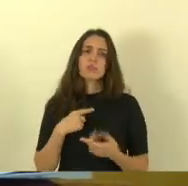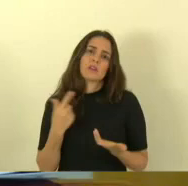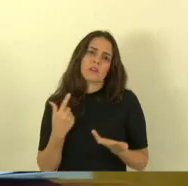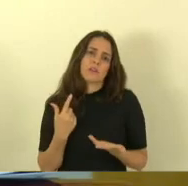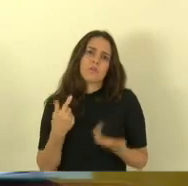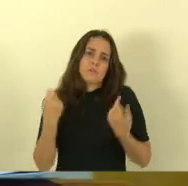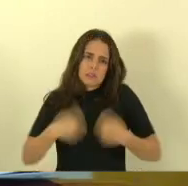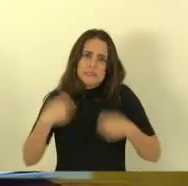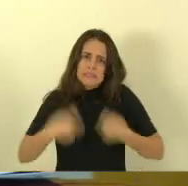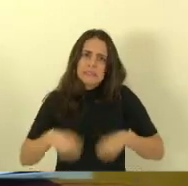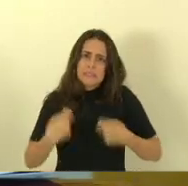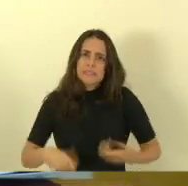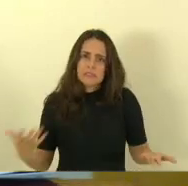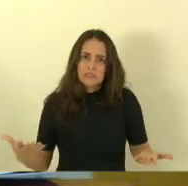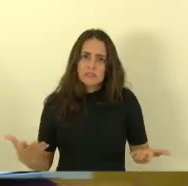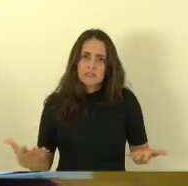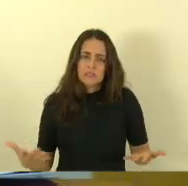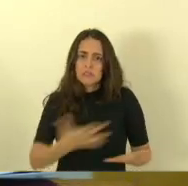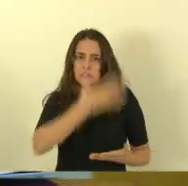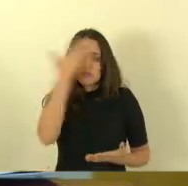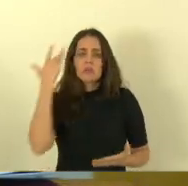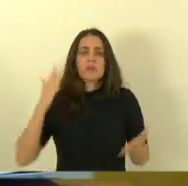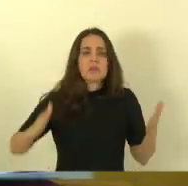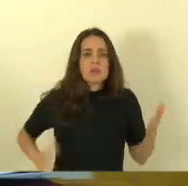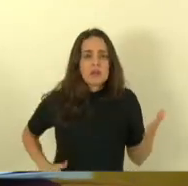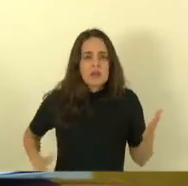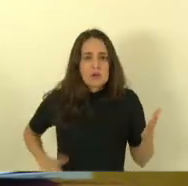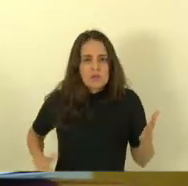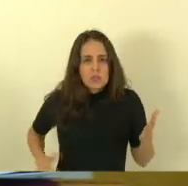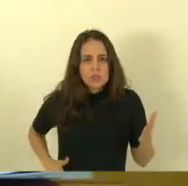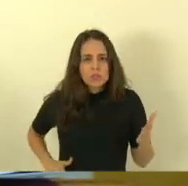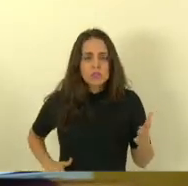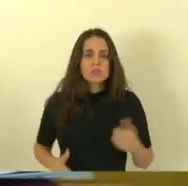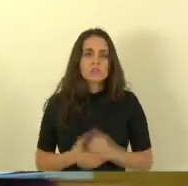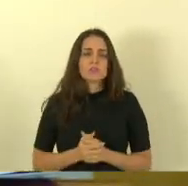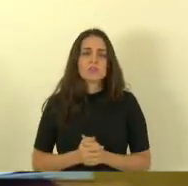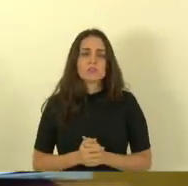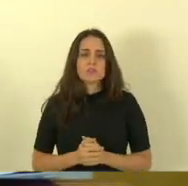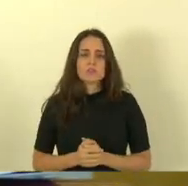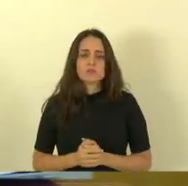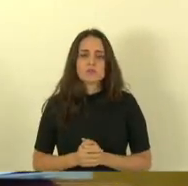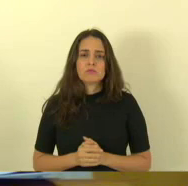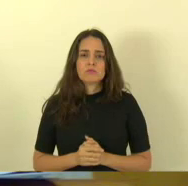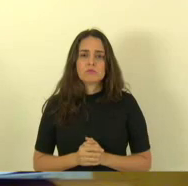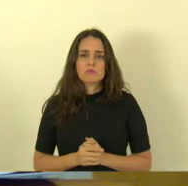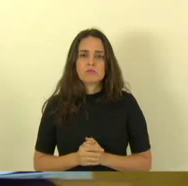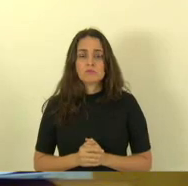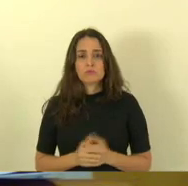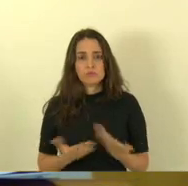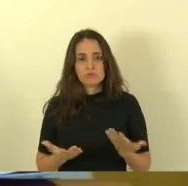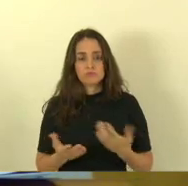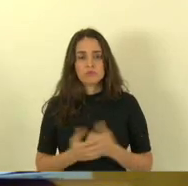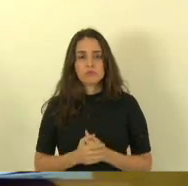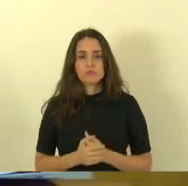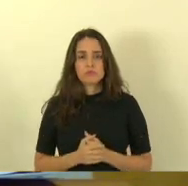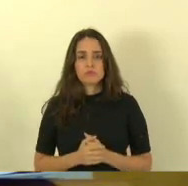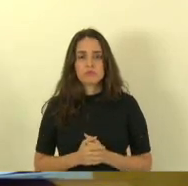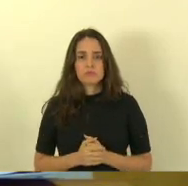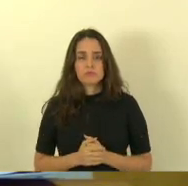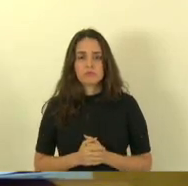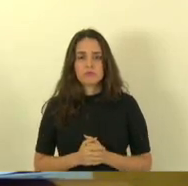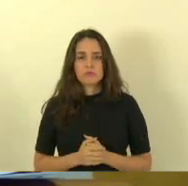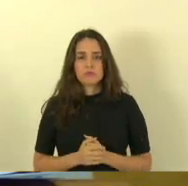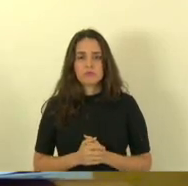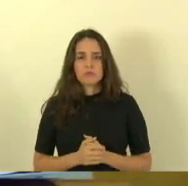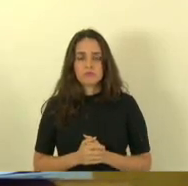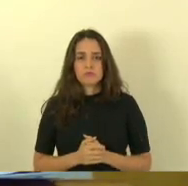aí com essa criminalidade insuportável delegado que ninguém